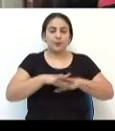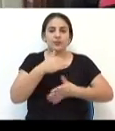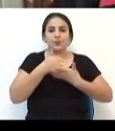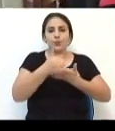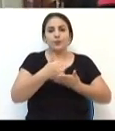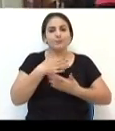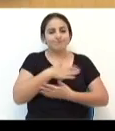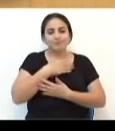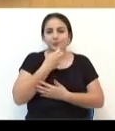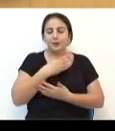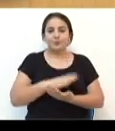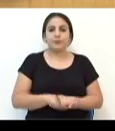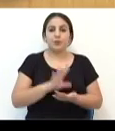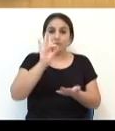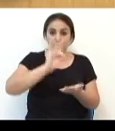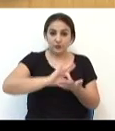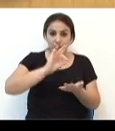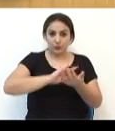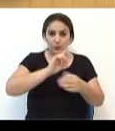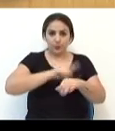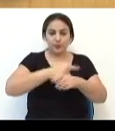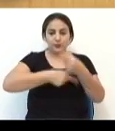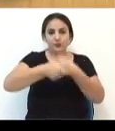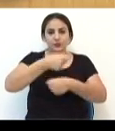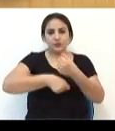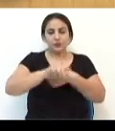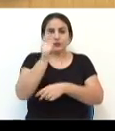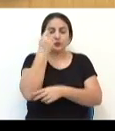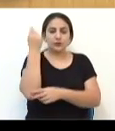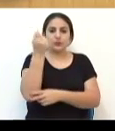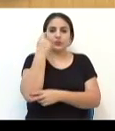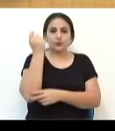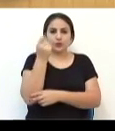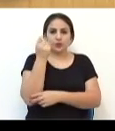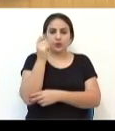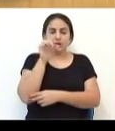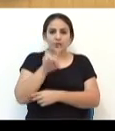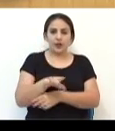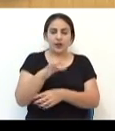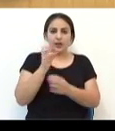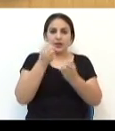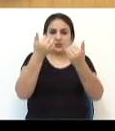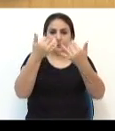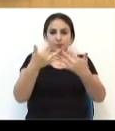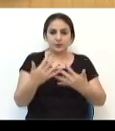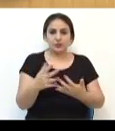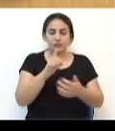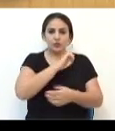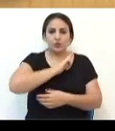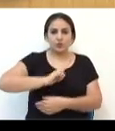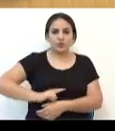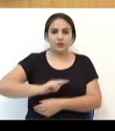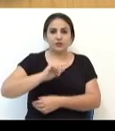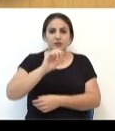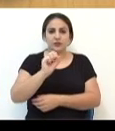apoia mesmo, né? Então, para mim foi uma honra. A atual situação financeira do Rio Grande do Sul é a justificativa do